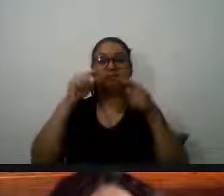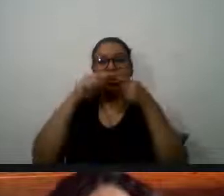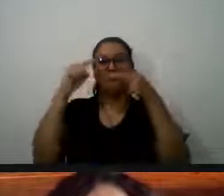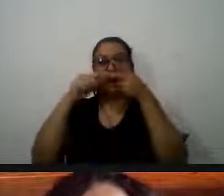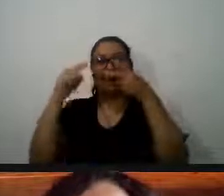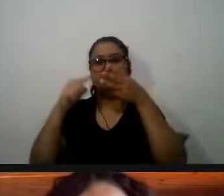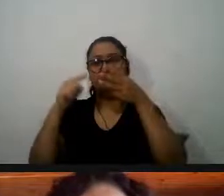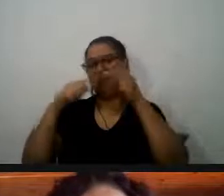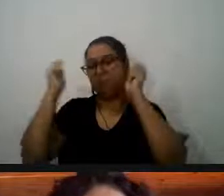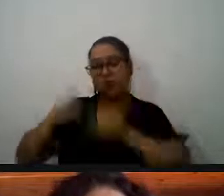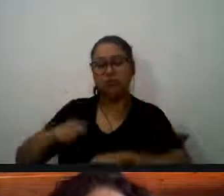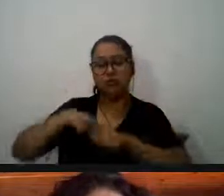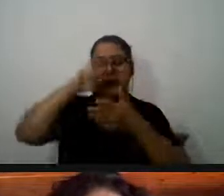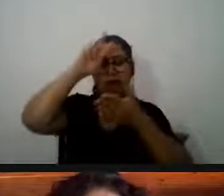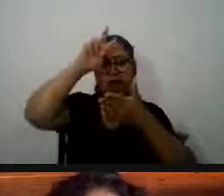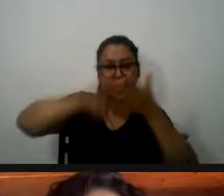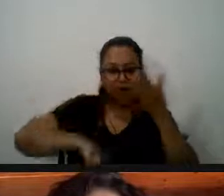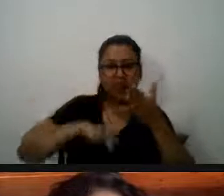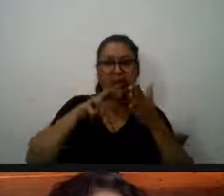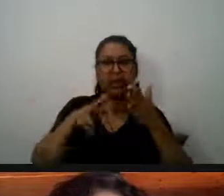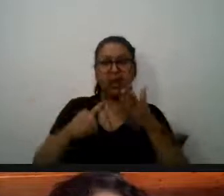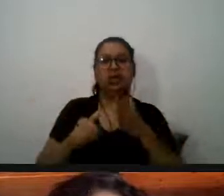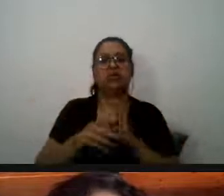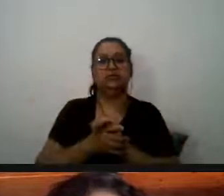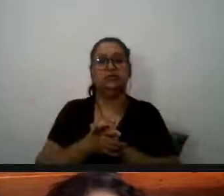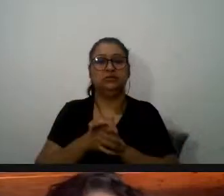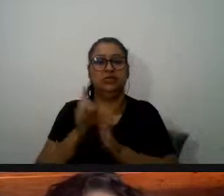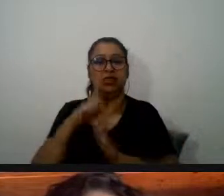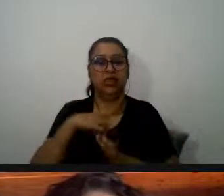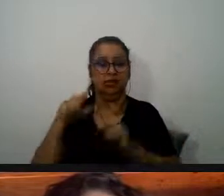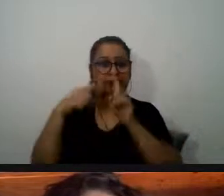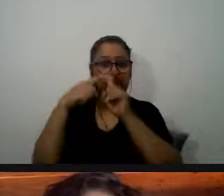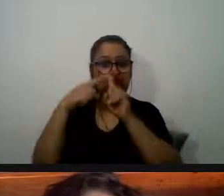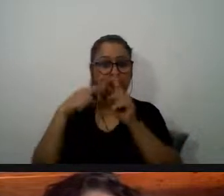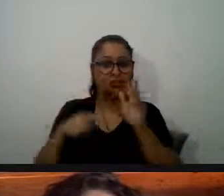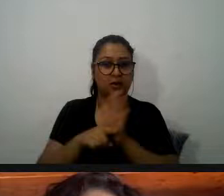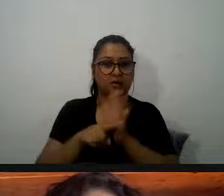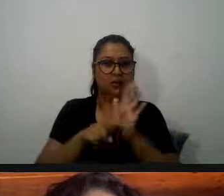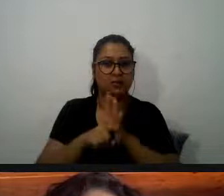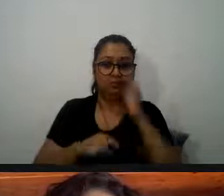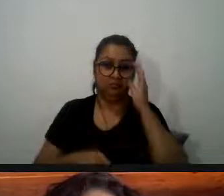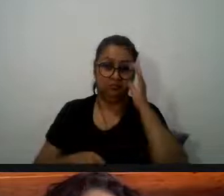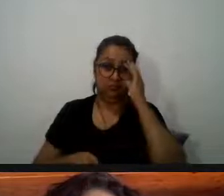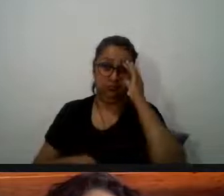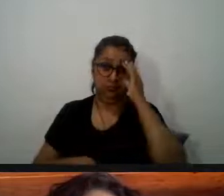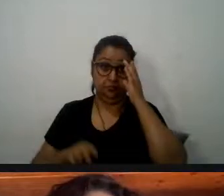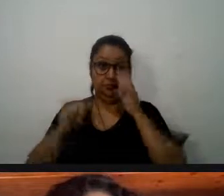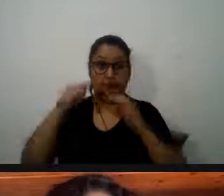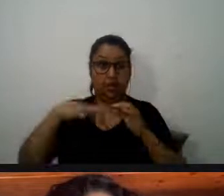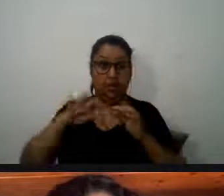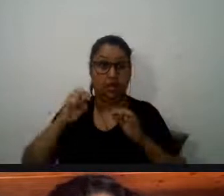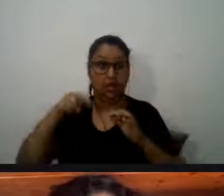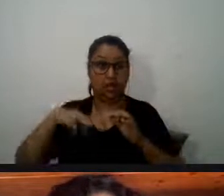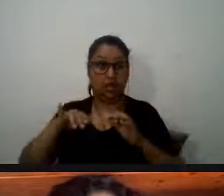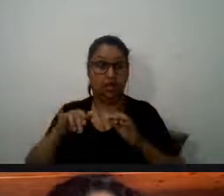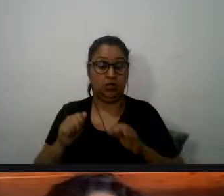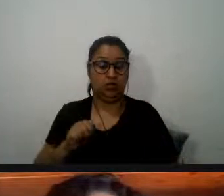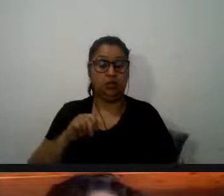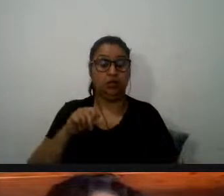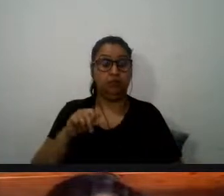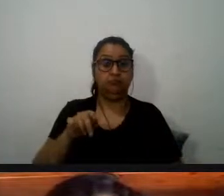comentários e aqui tem mais uma pergunta e a pergunta agora para a Antônia da Eliana Merlan